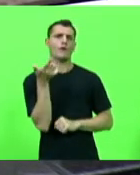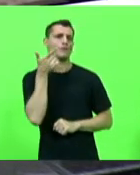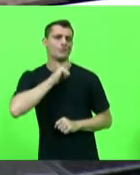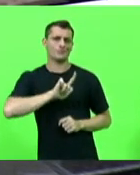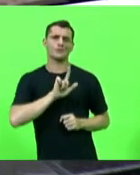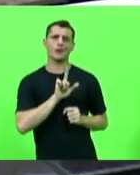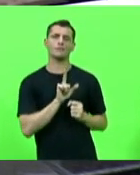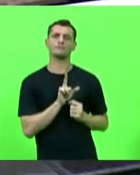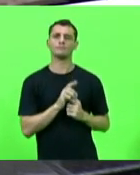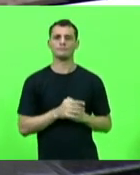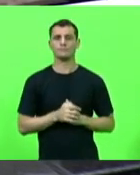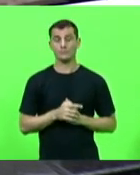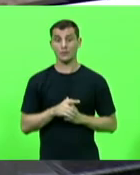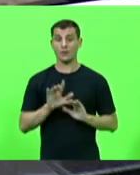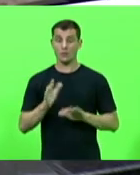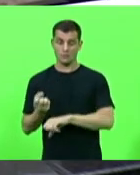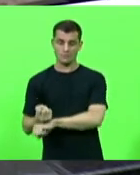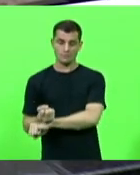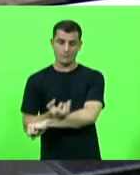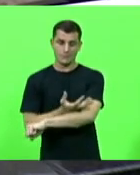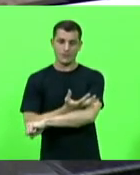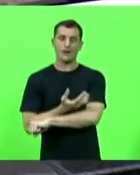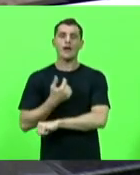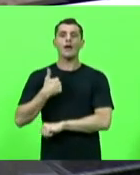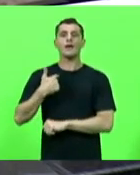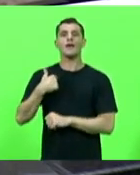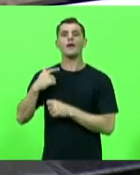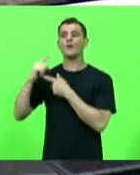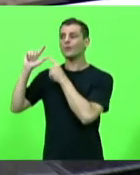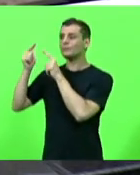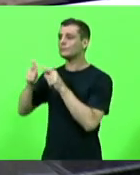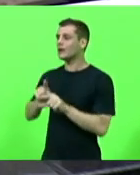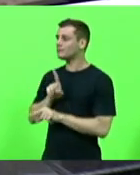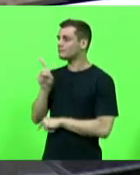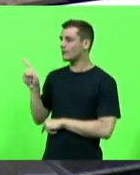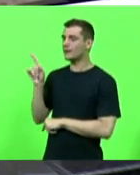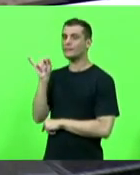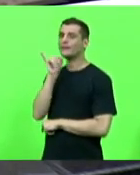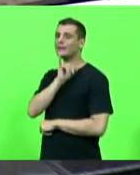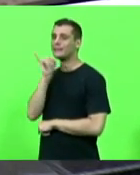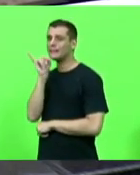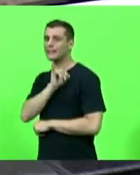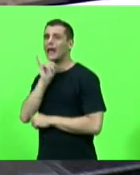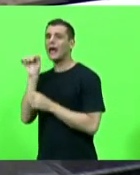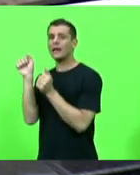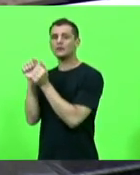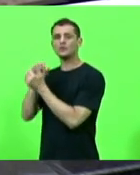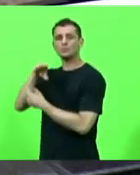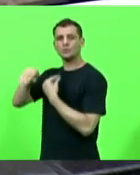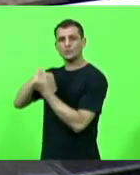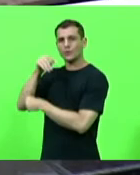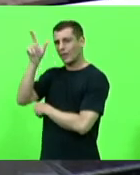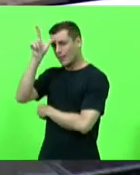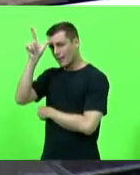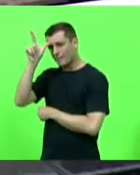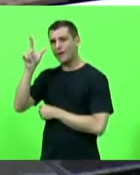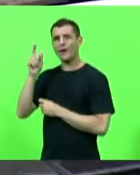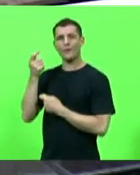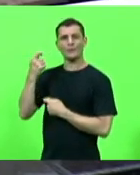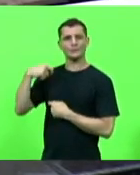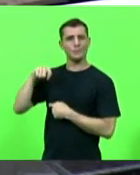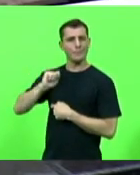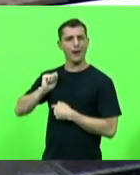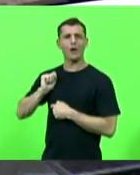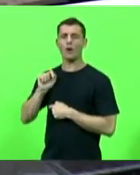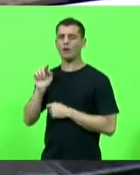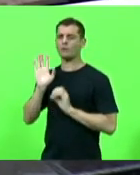primeira vez eu sempre fui muito eu sou descendente de uma mistura de italiano com alemão com espanhóis e nunca vi meu